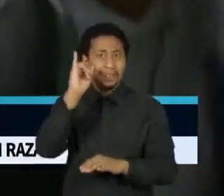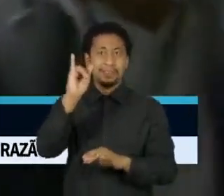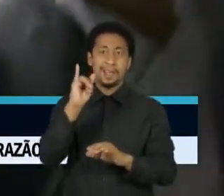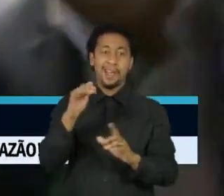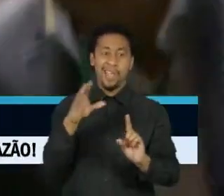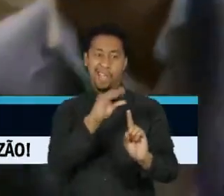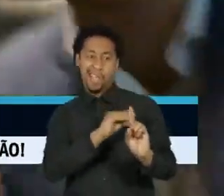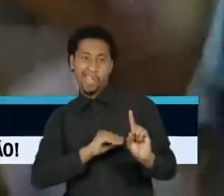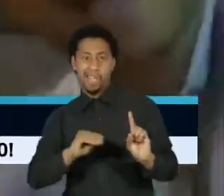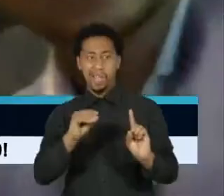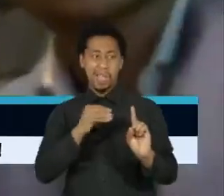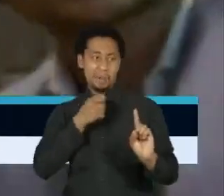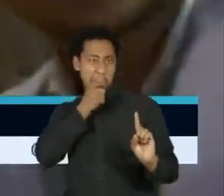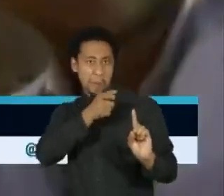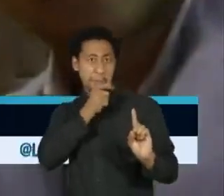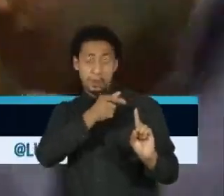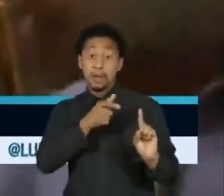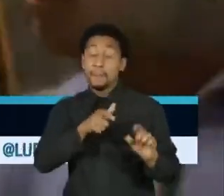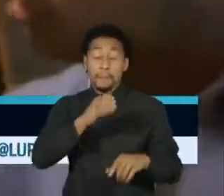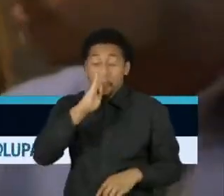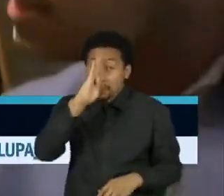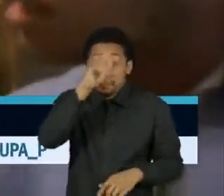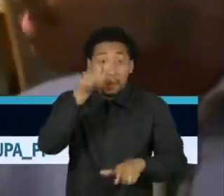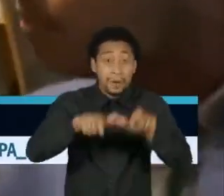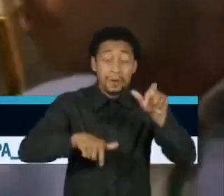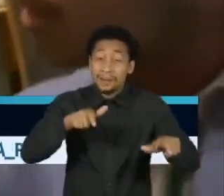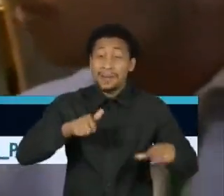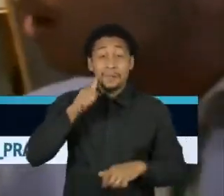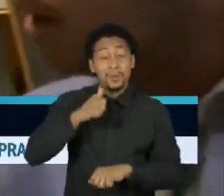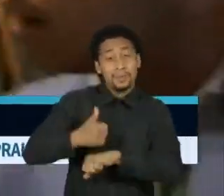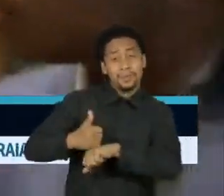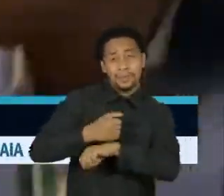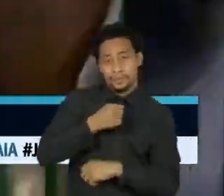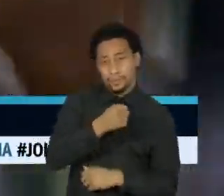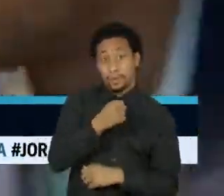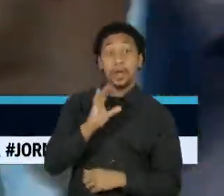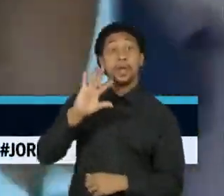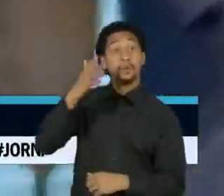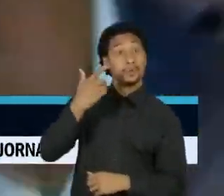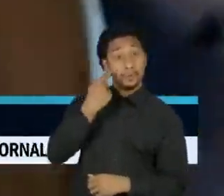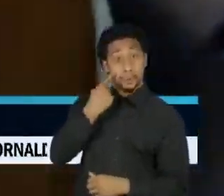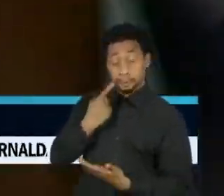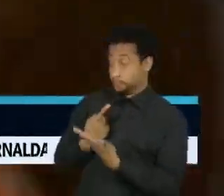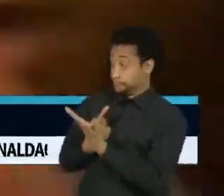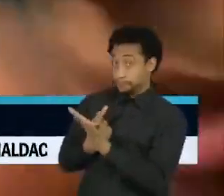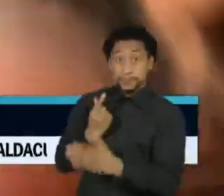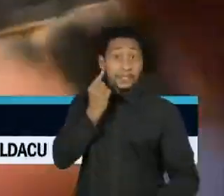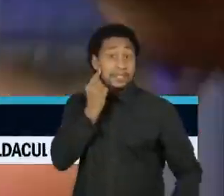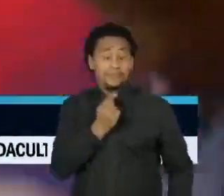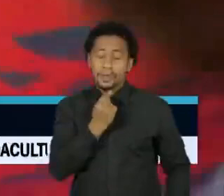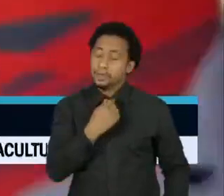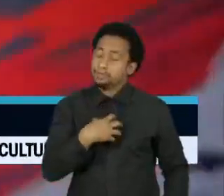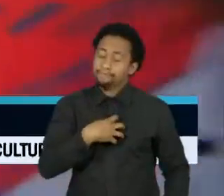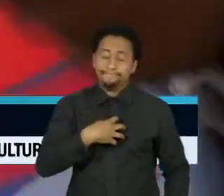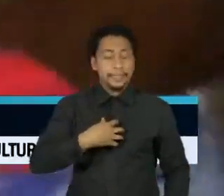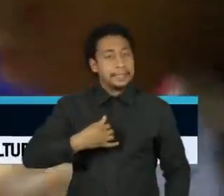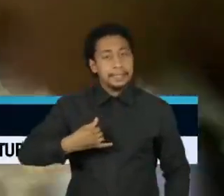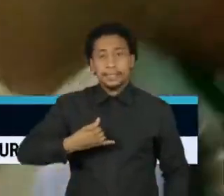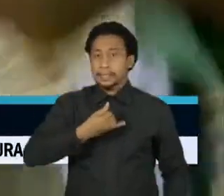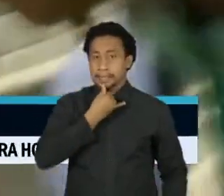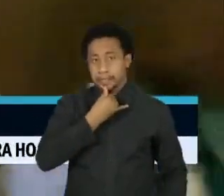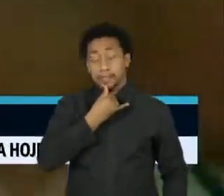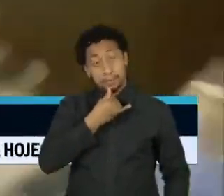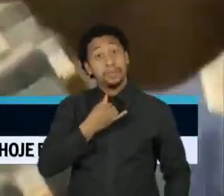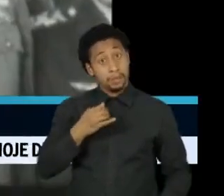as mulheres jornalistas. O recente episódio contra a apresentadora do Roda Viva, Vera Magalhães, é um triste exemplo do que disse